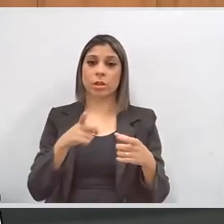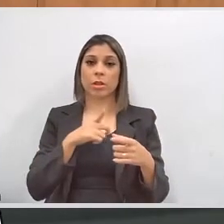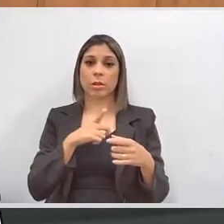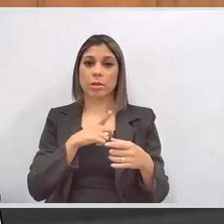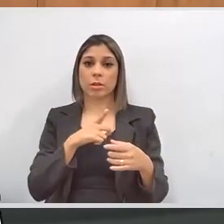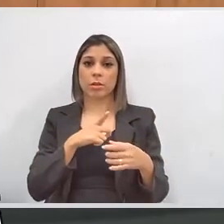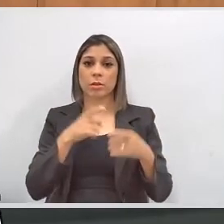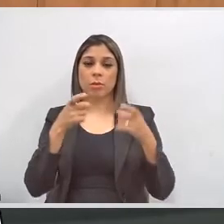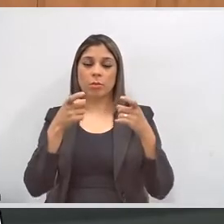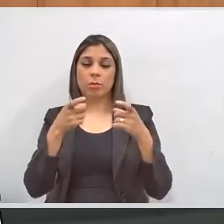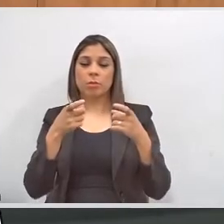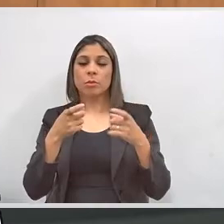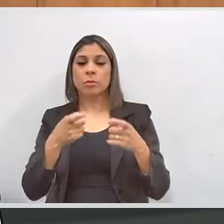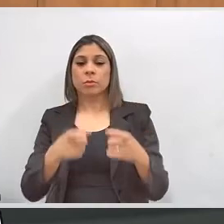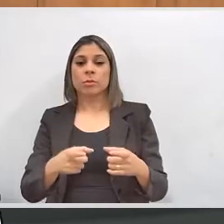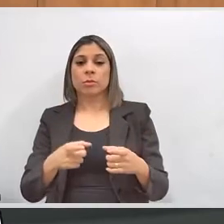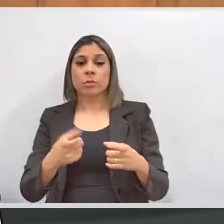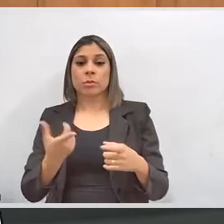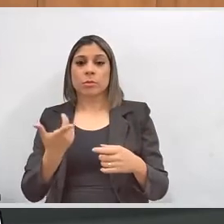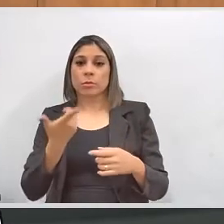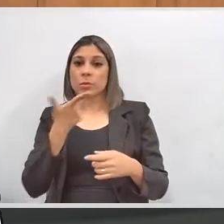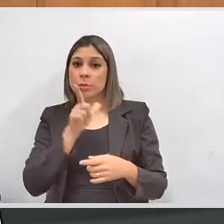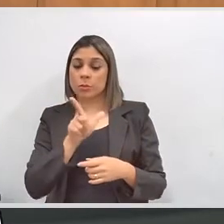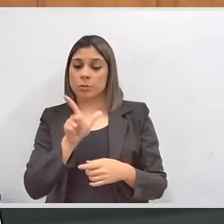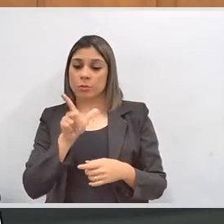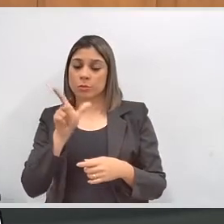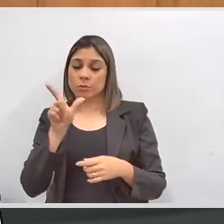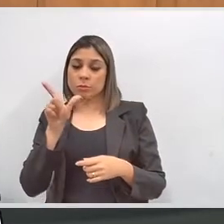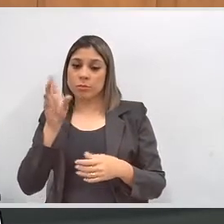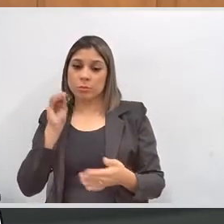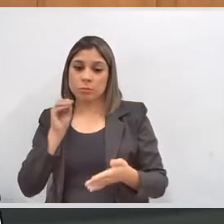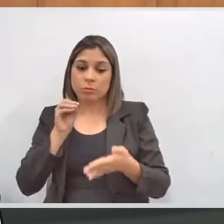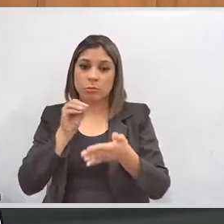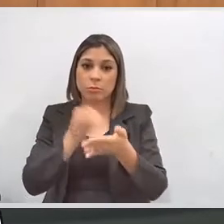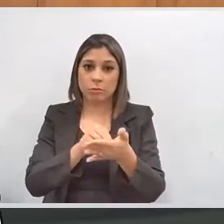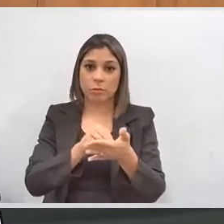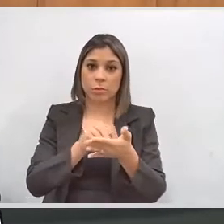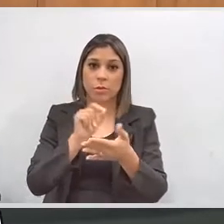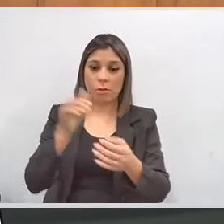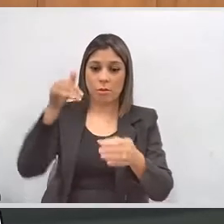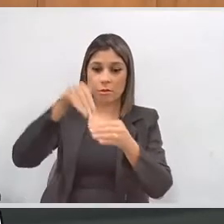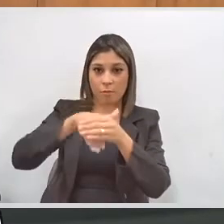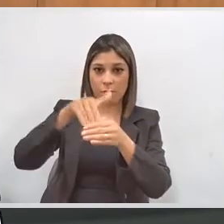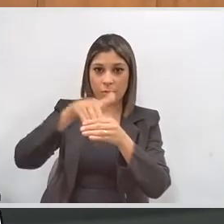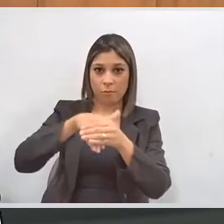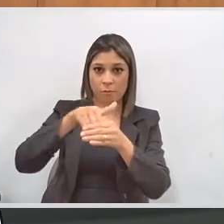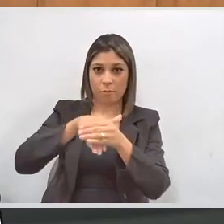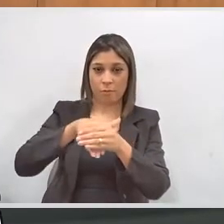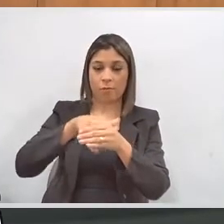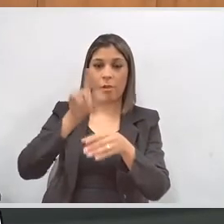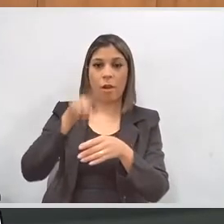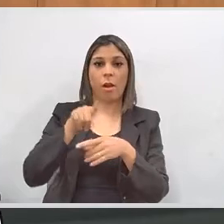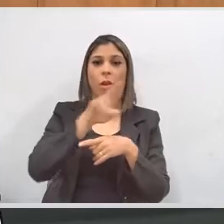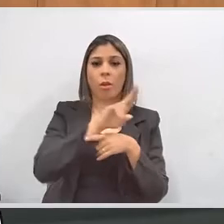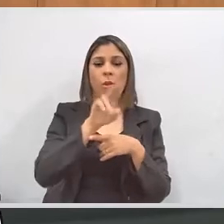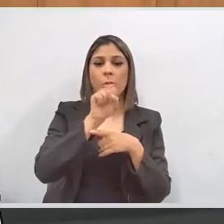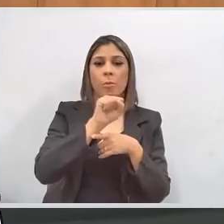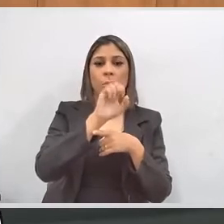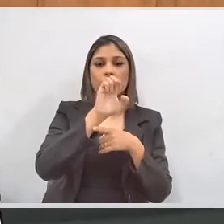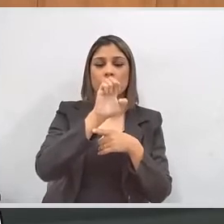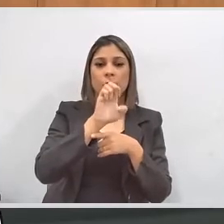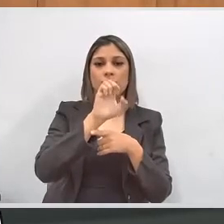espaços privilegiados para a instalação dos postos de votação, das chamadas sessões